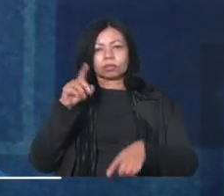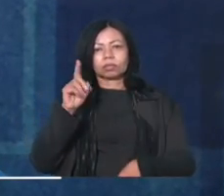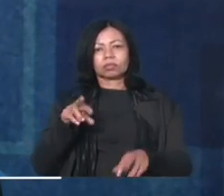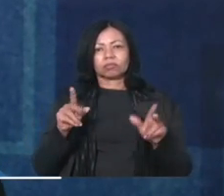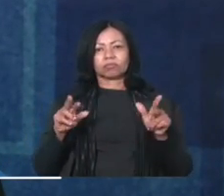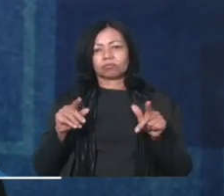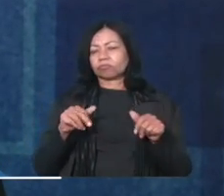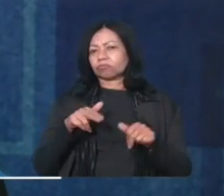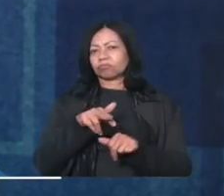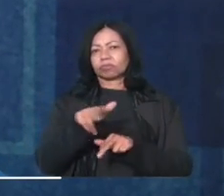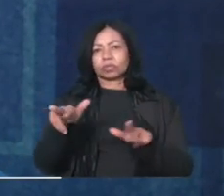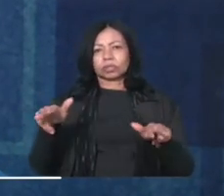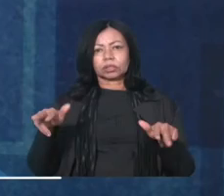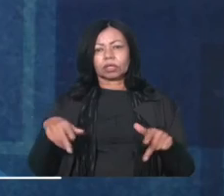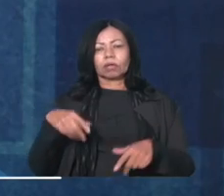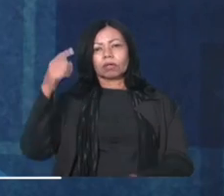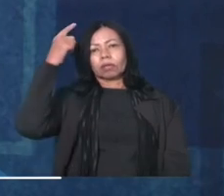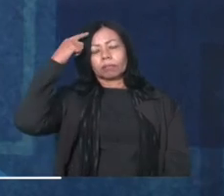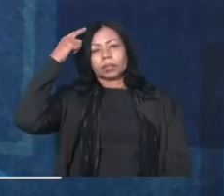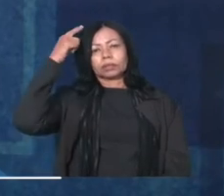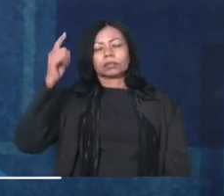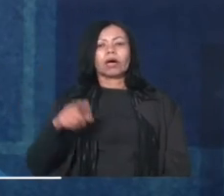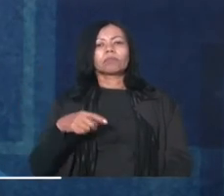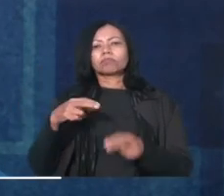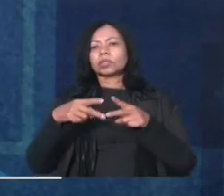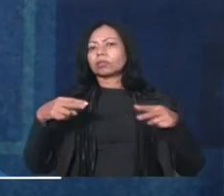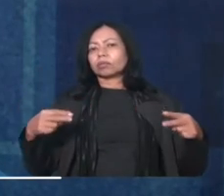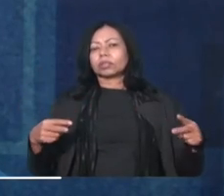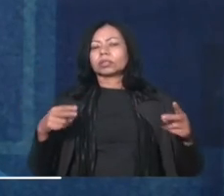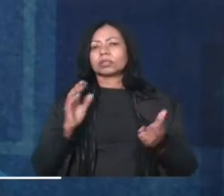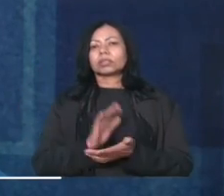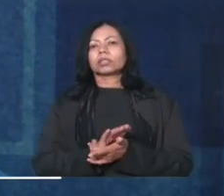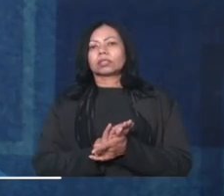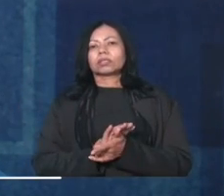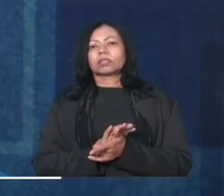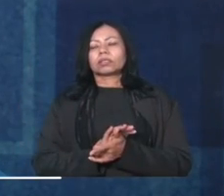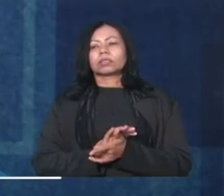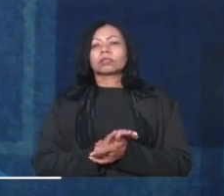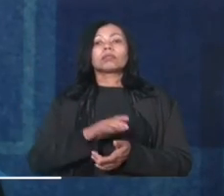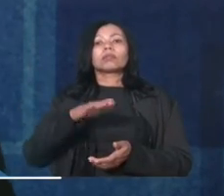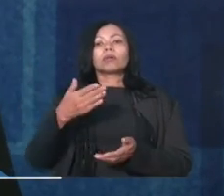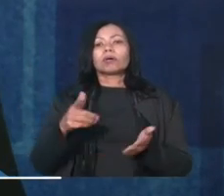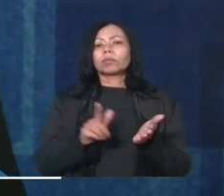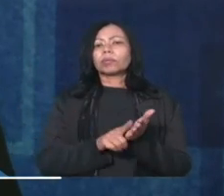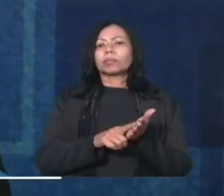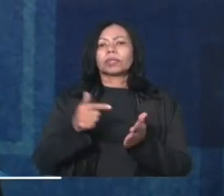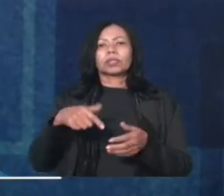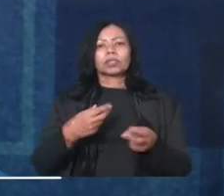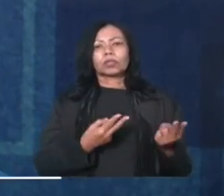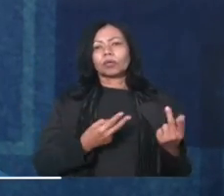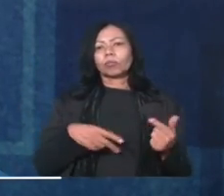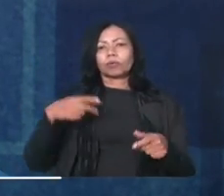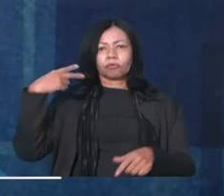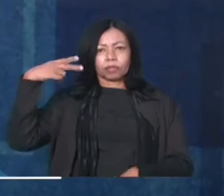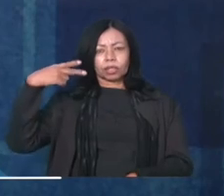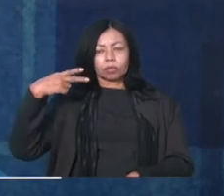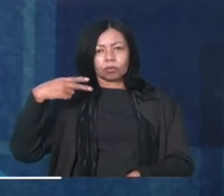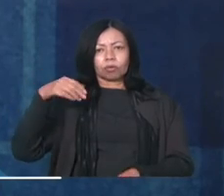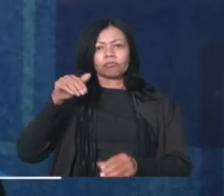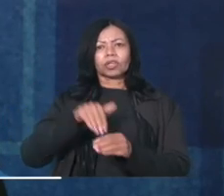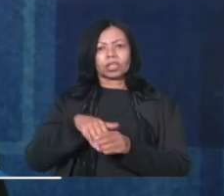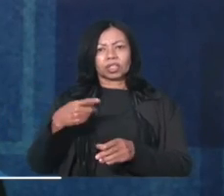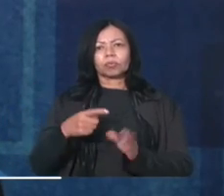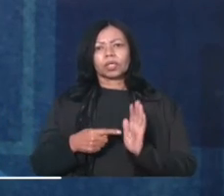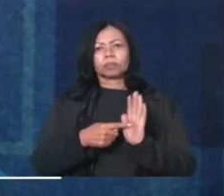diversas, me fez pensar muita coisa. Qual o meu papel aqui como vereador? Fui eleito para representar o